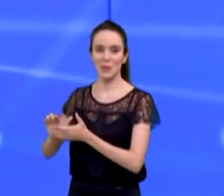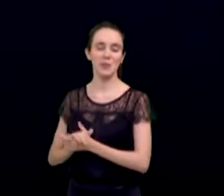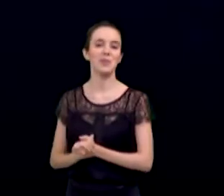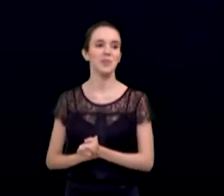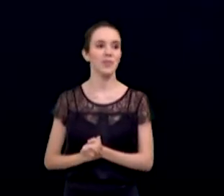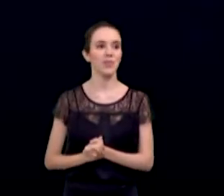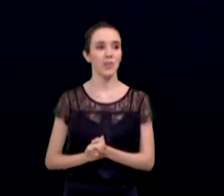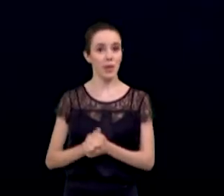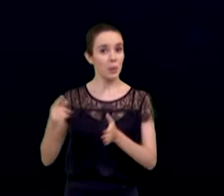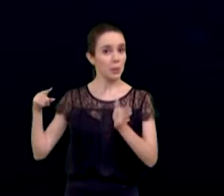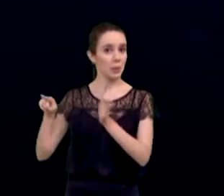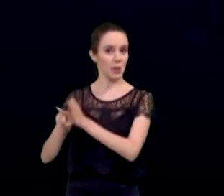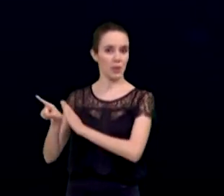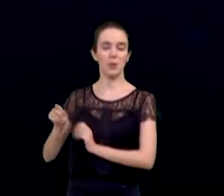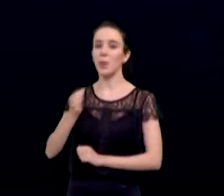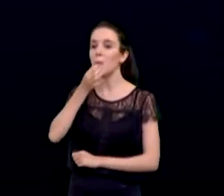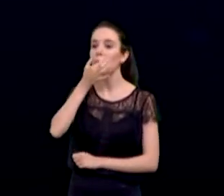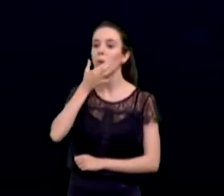pergunta.